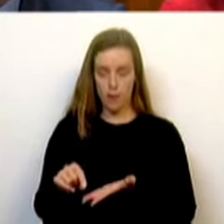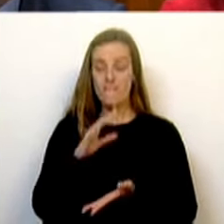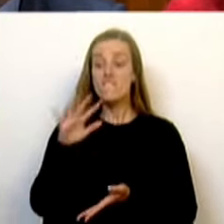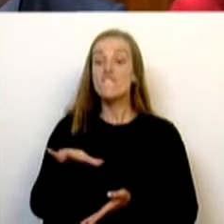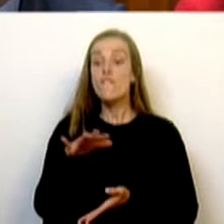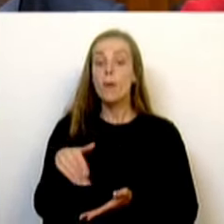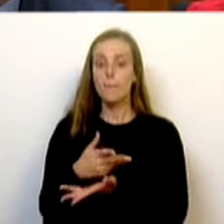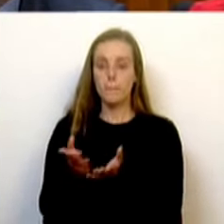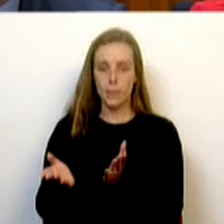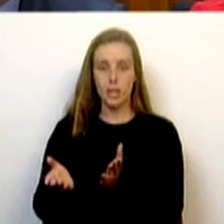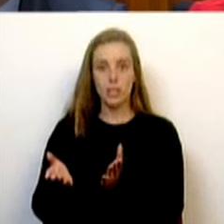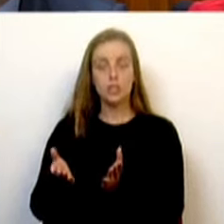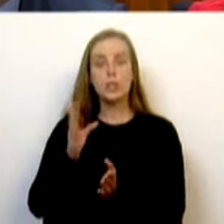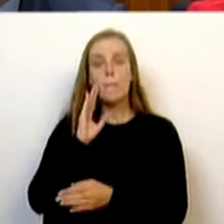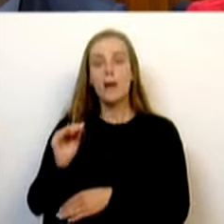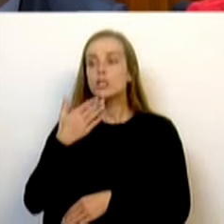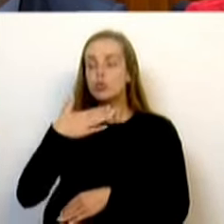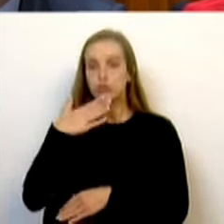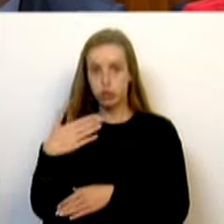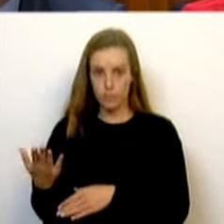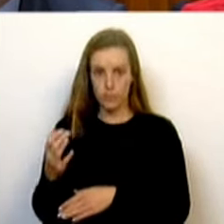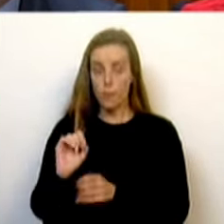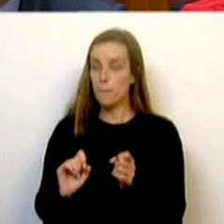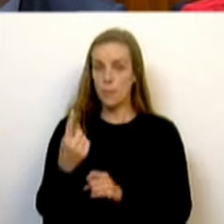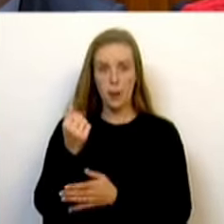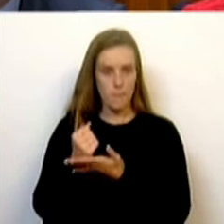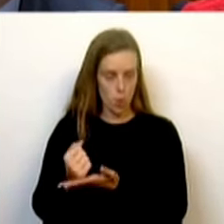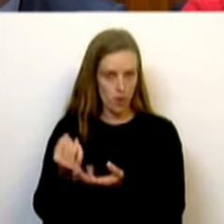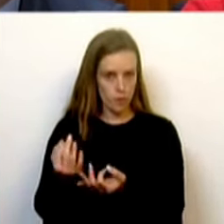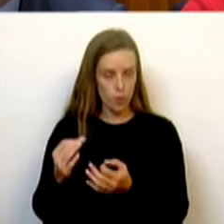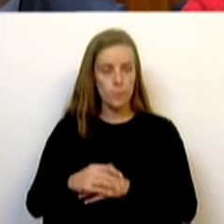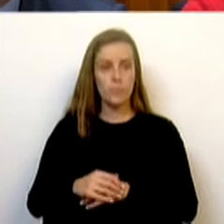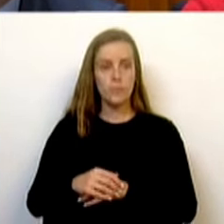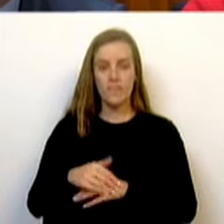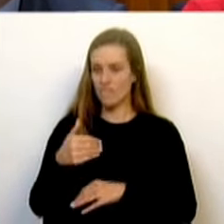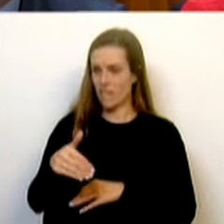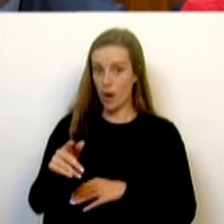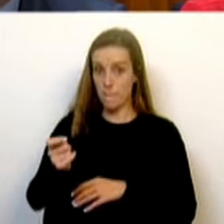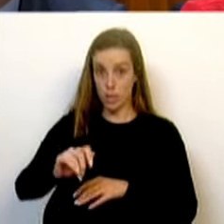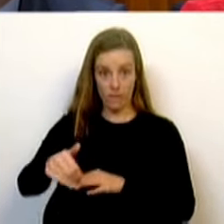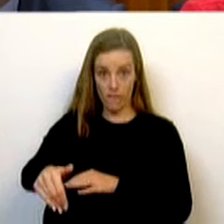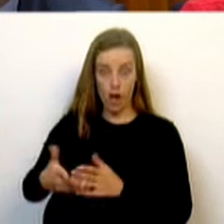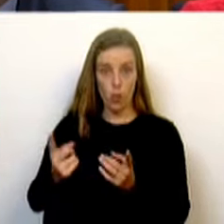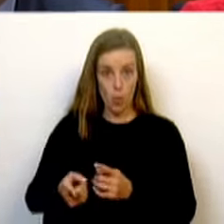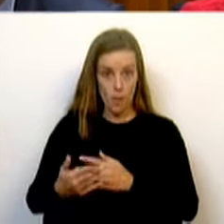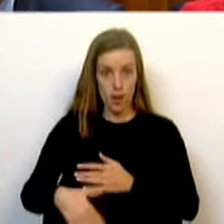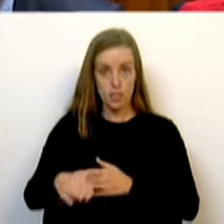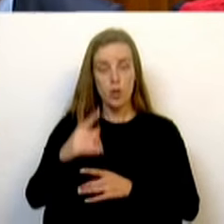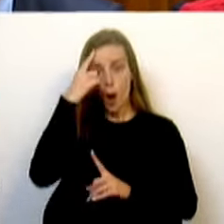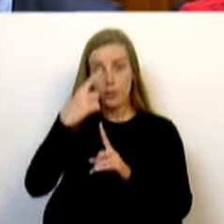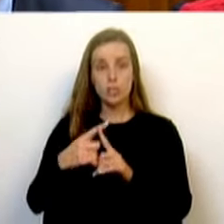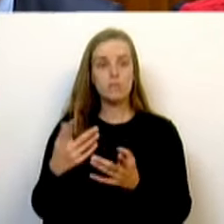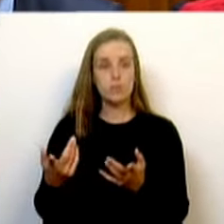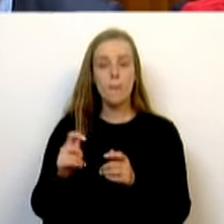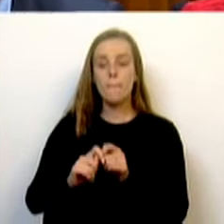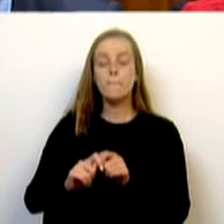famílias que têm créditos contraídos. O primeiro apoio e mais importante que entrará em vigor no próximo mês é o que vai permitir reduzir